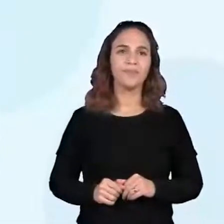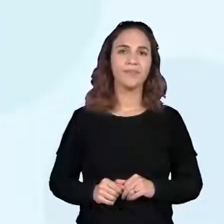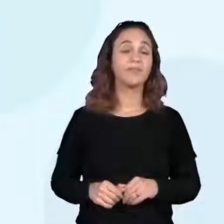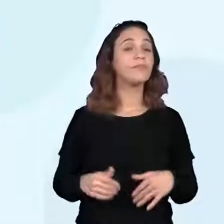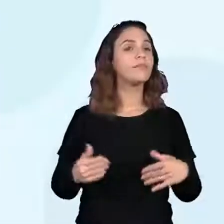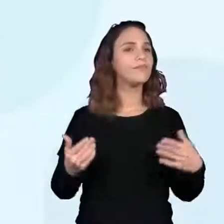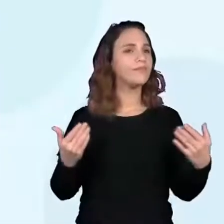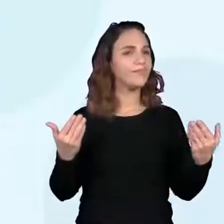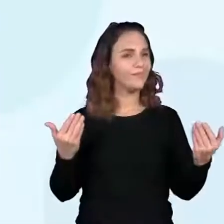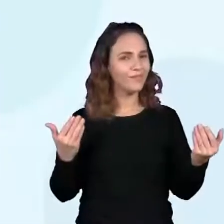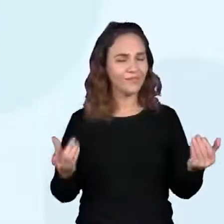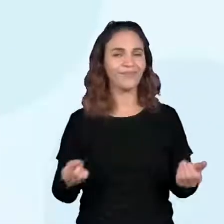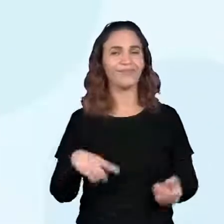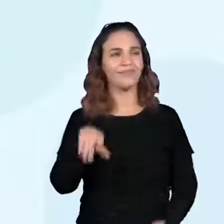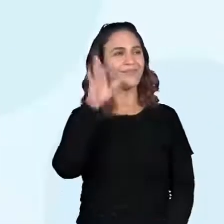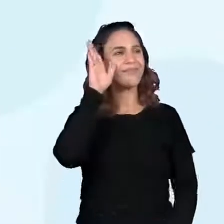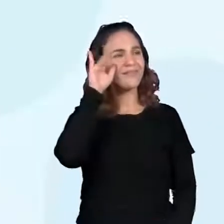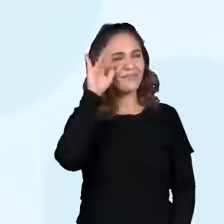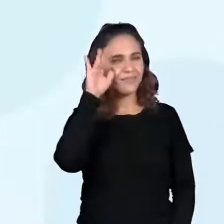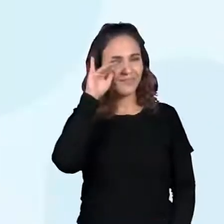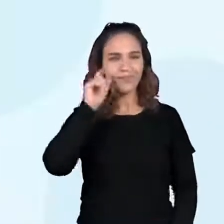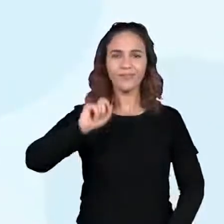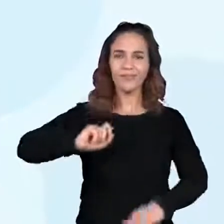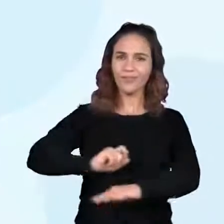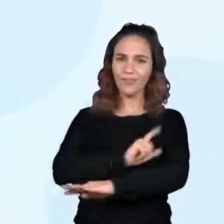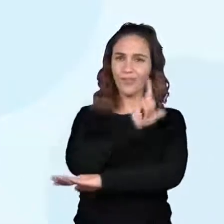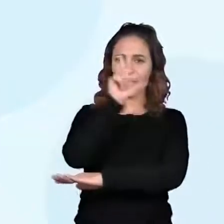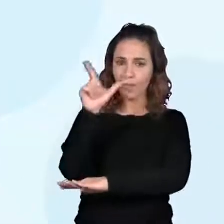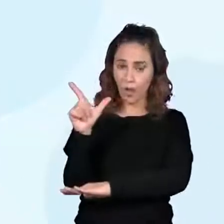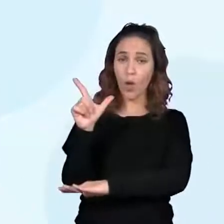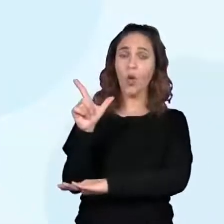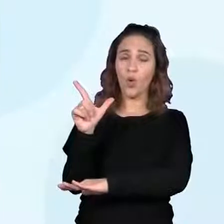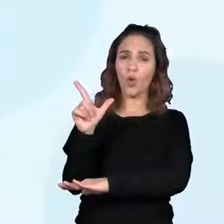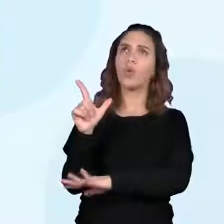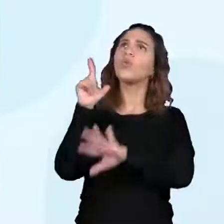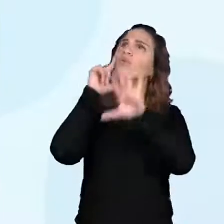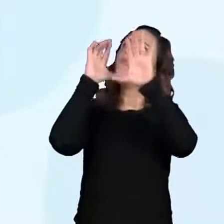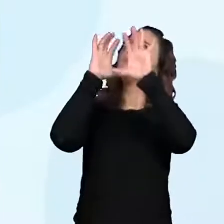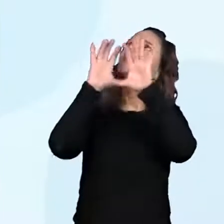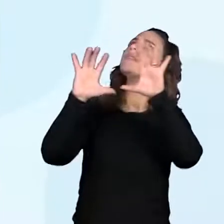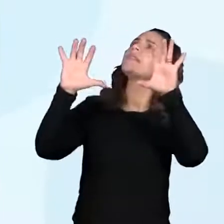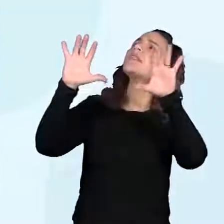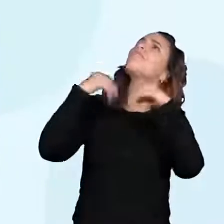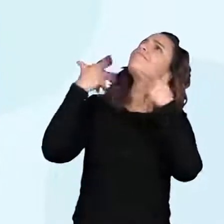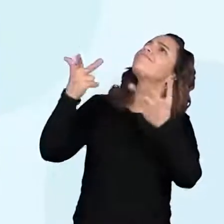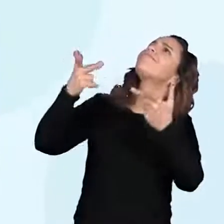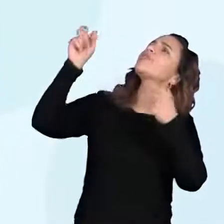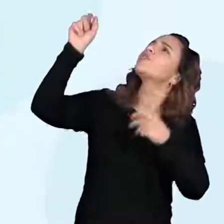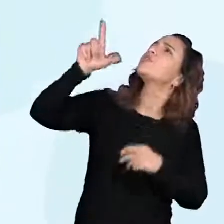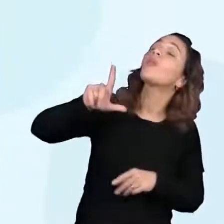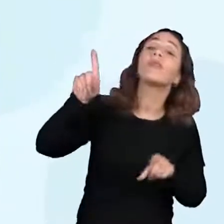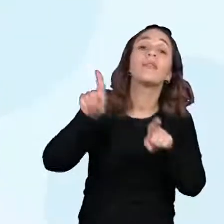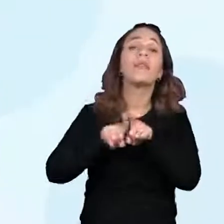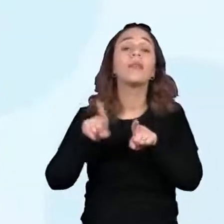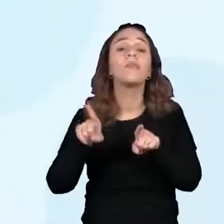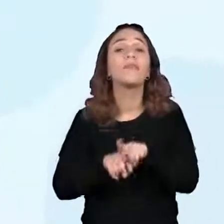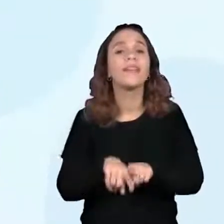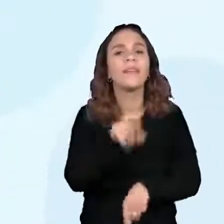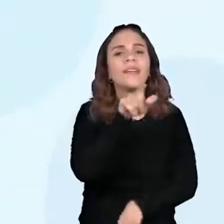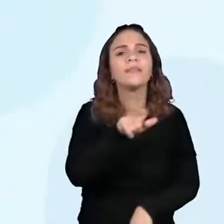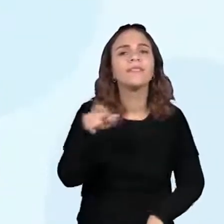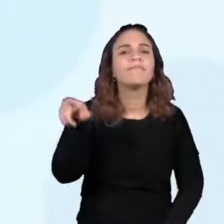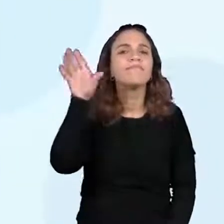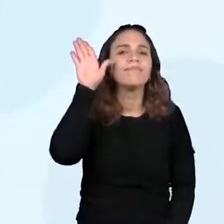Além da observação do sol e sua posição no céu ao longo do dia, as pessoas também